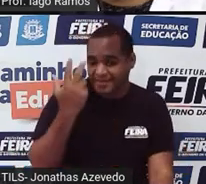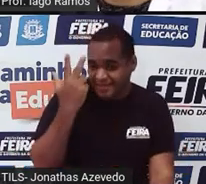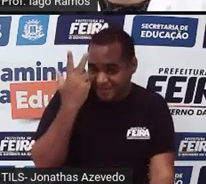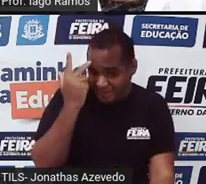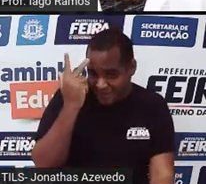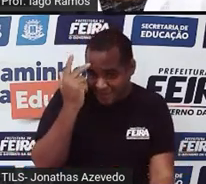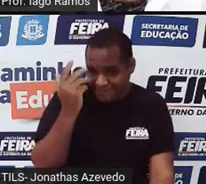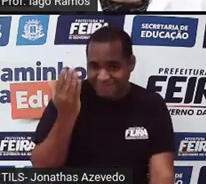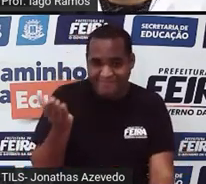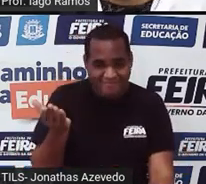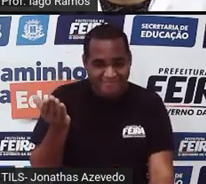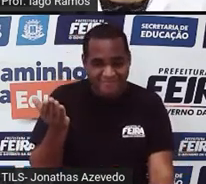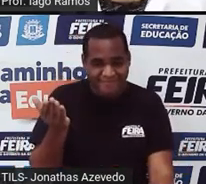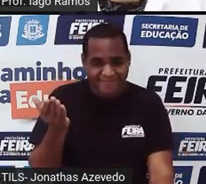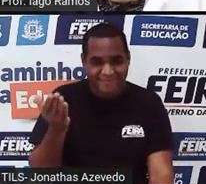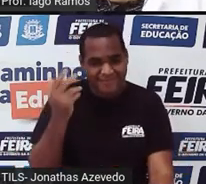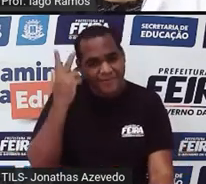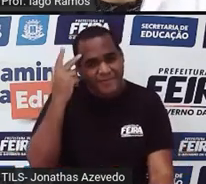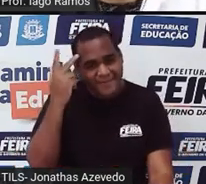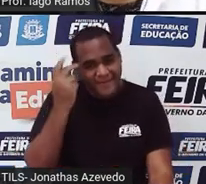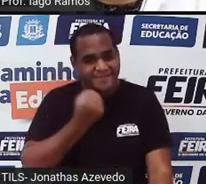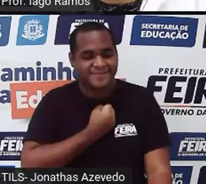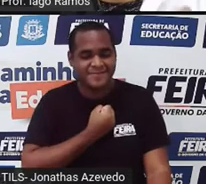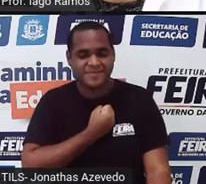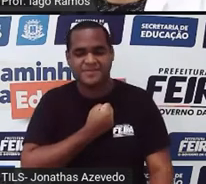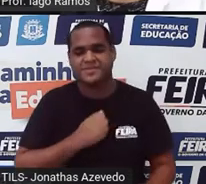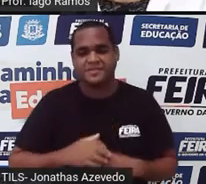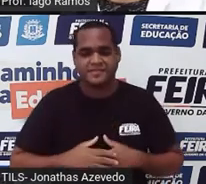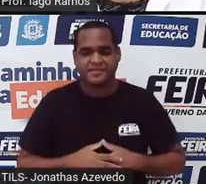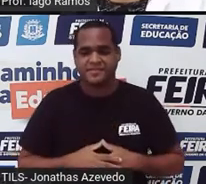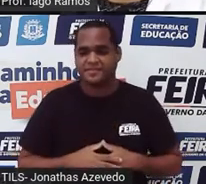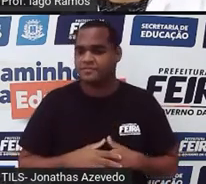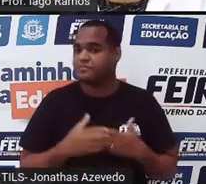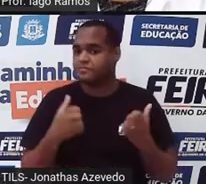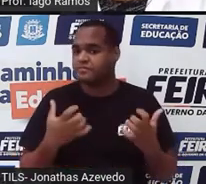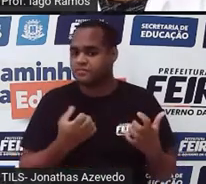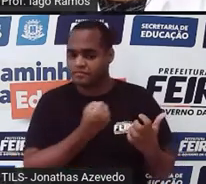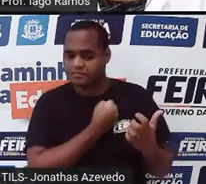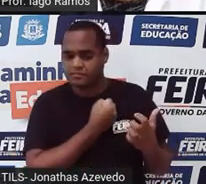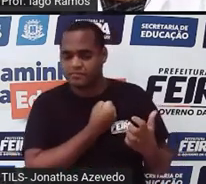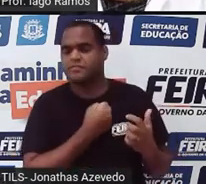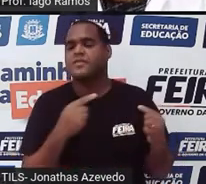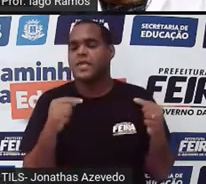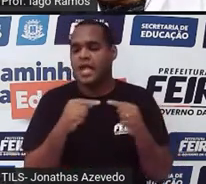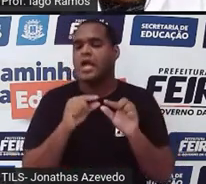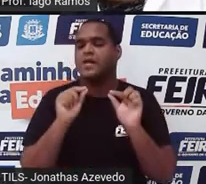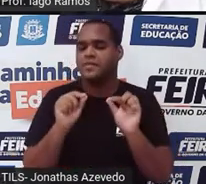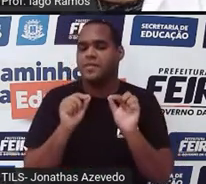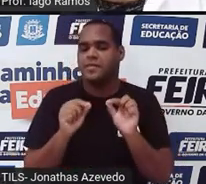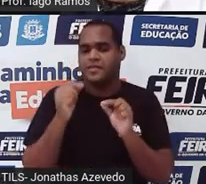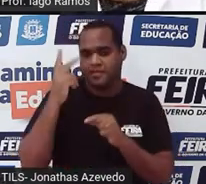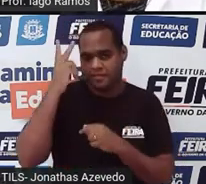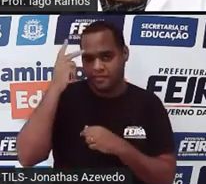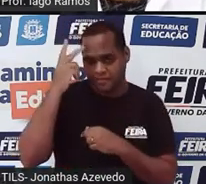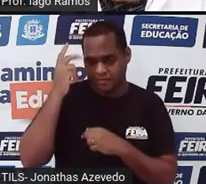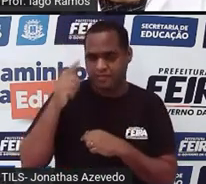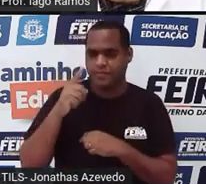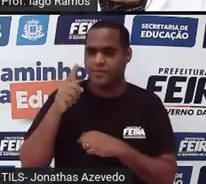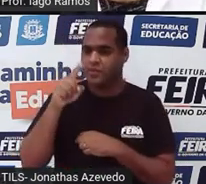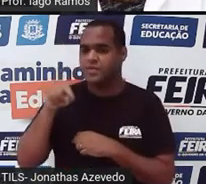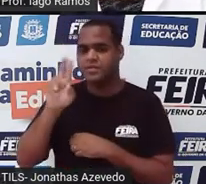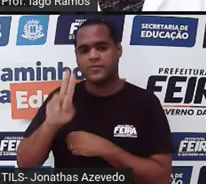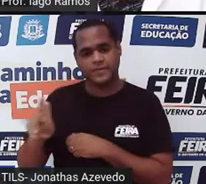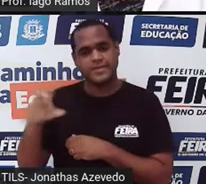sequência dos números naturais, que são aqueles números que naturalmente a gente usa para contar.